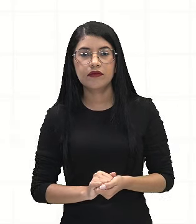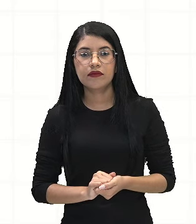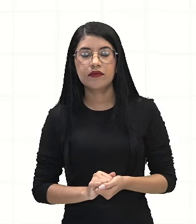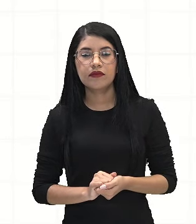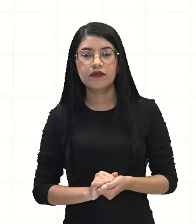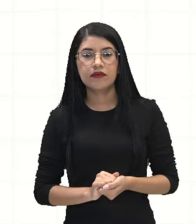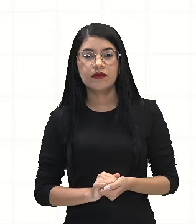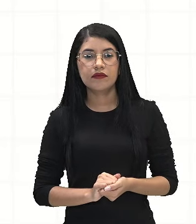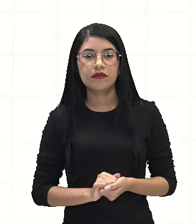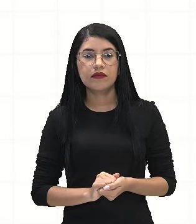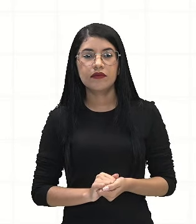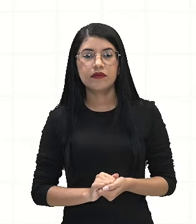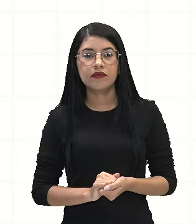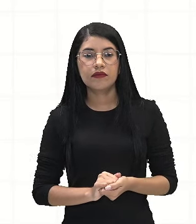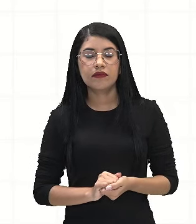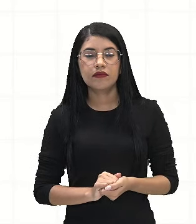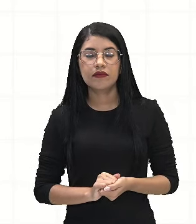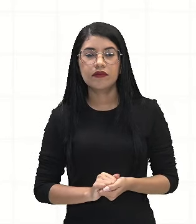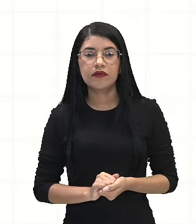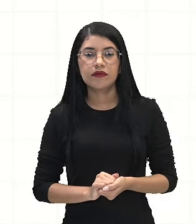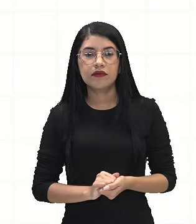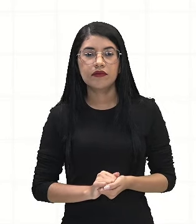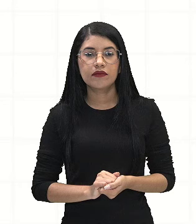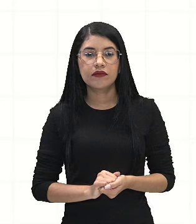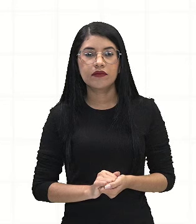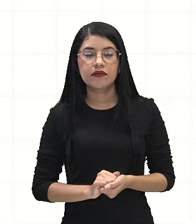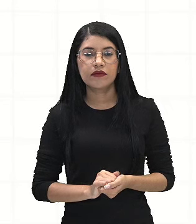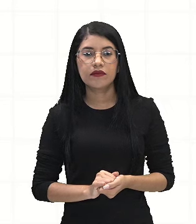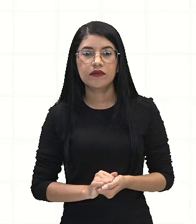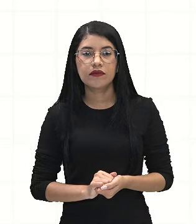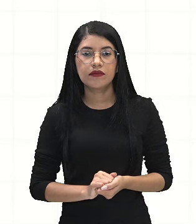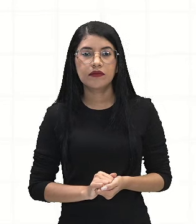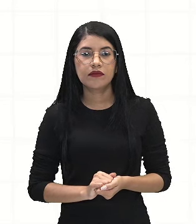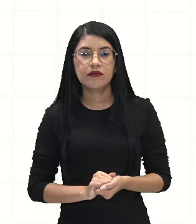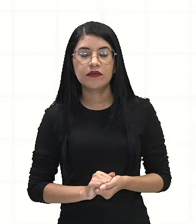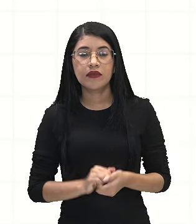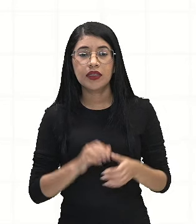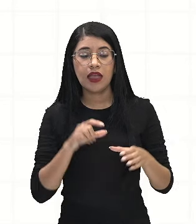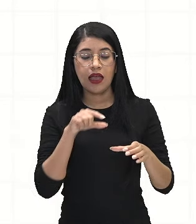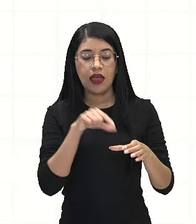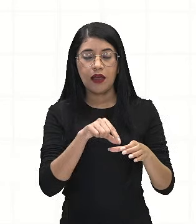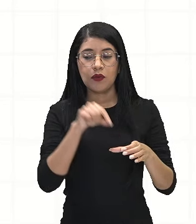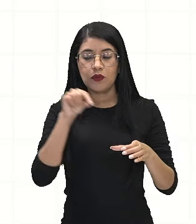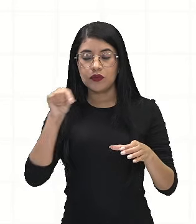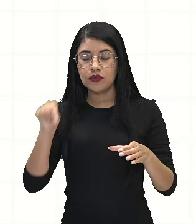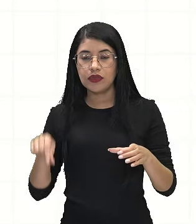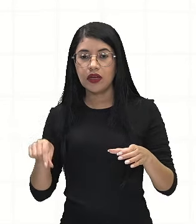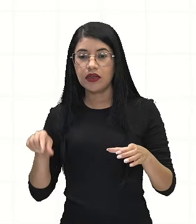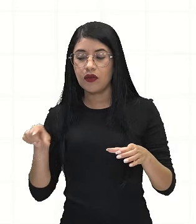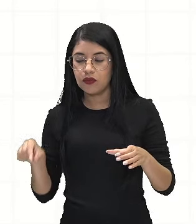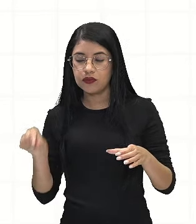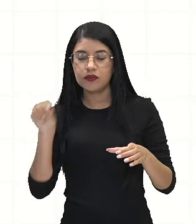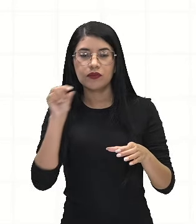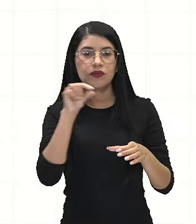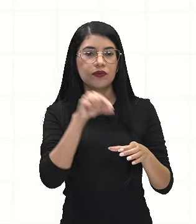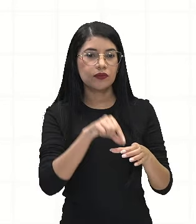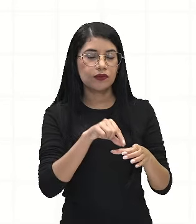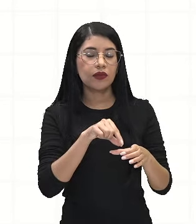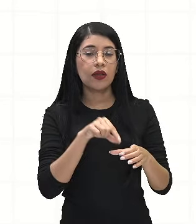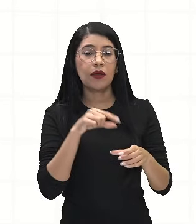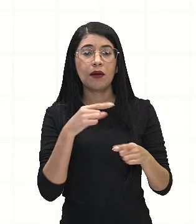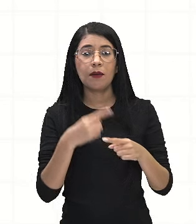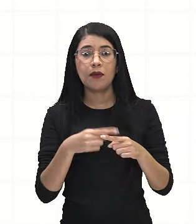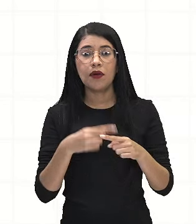20 sobre 50. Aí, essa bola que eu retirei, eu vou devolver, porque a questão está